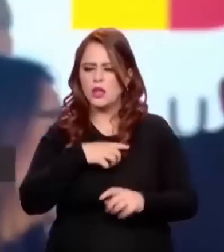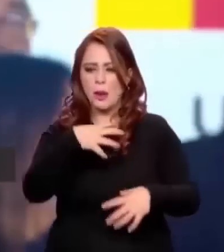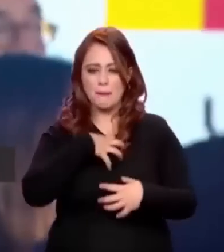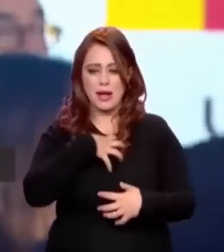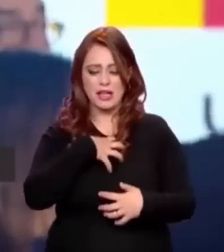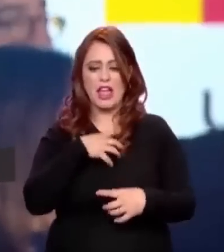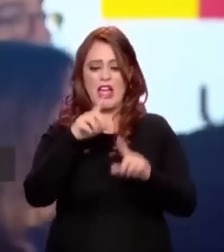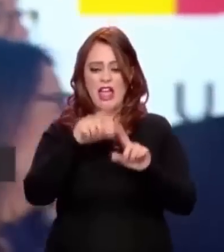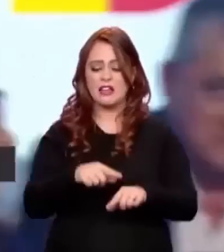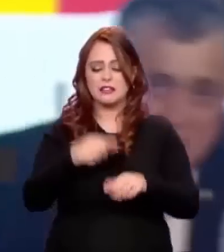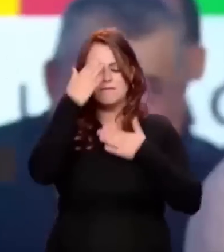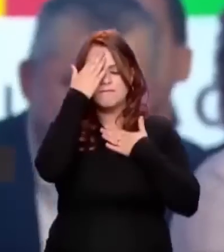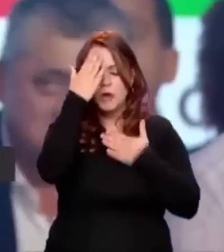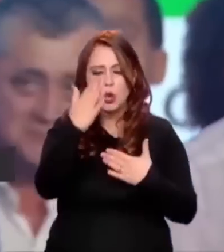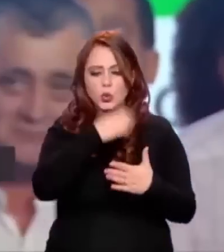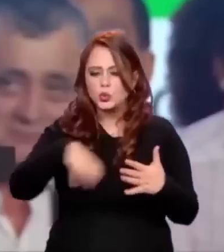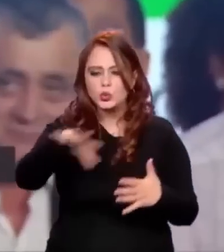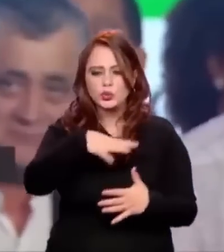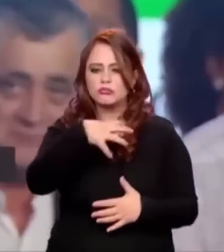que eu tenho que ser grato à Bahia por tudo. Tem que ser grato.